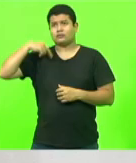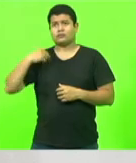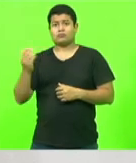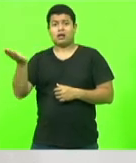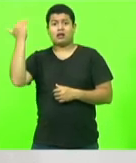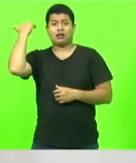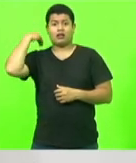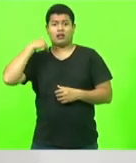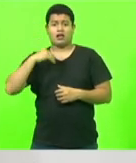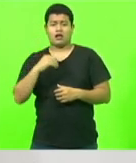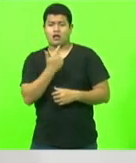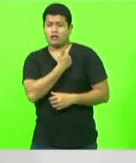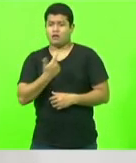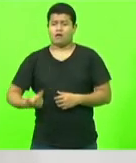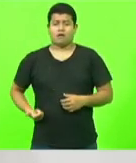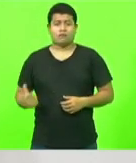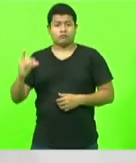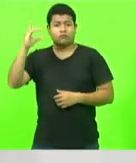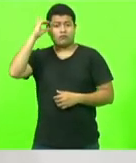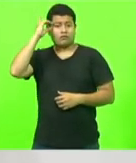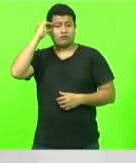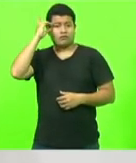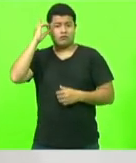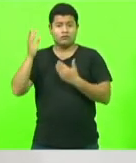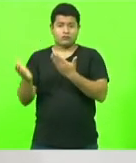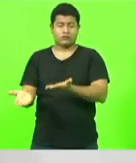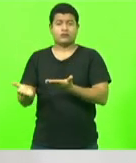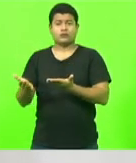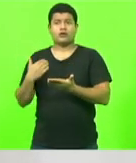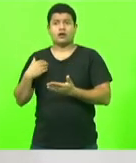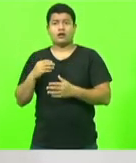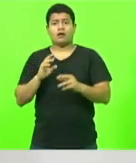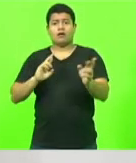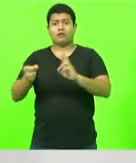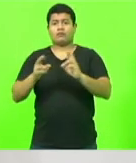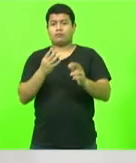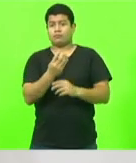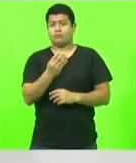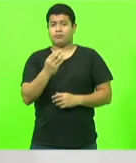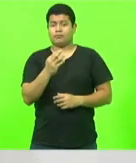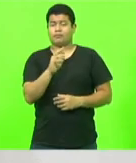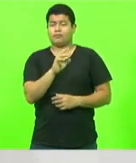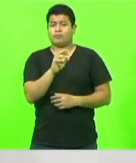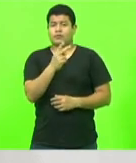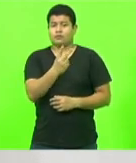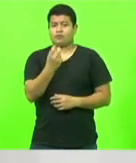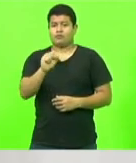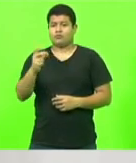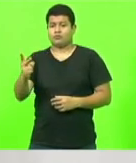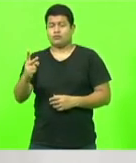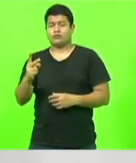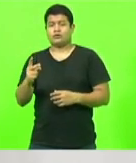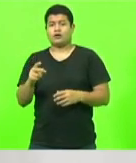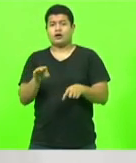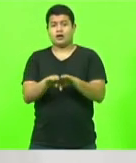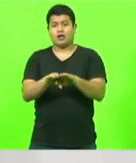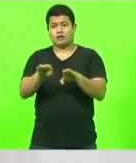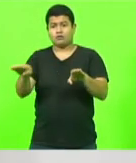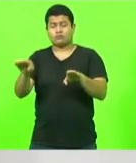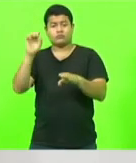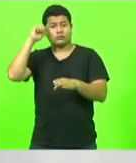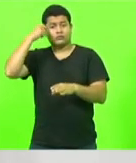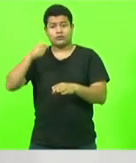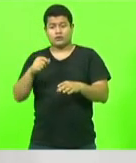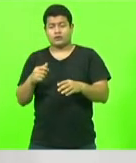Dilma, que a BR-282, por exemplo, teve, da duplicação no trecho de Xancherê, da duplicação no trecho de Lages e